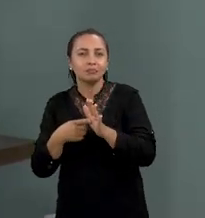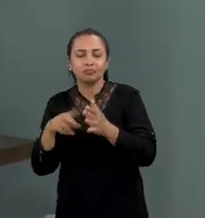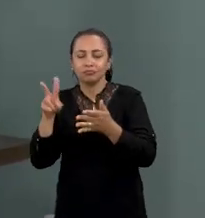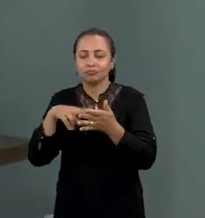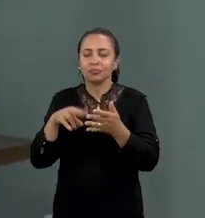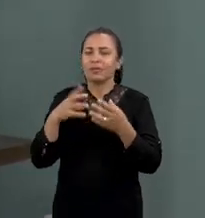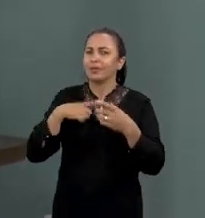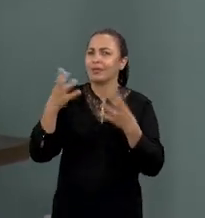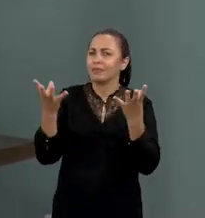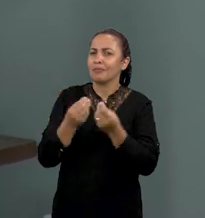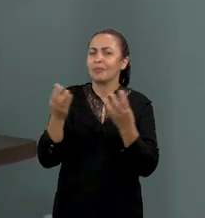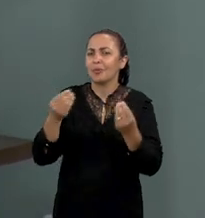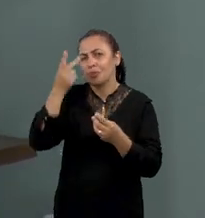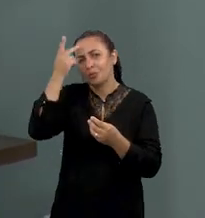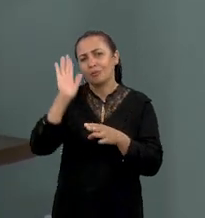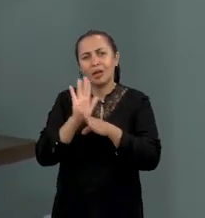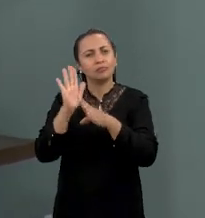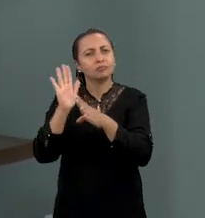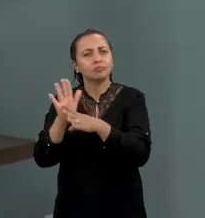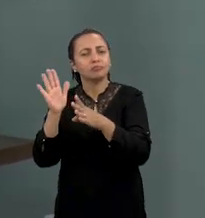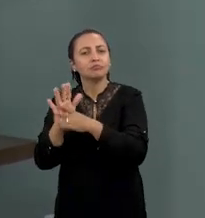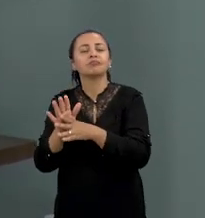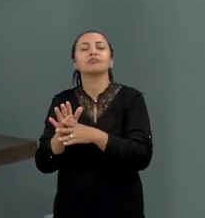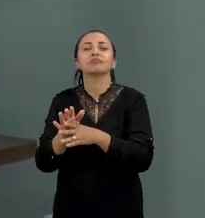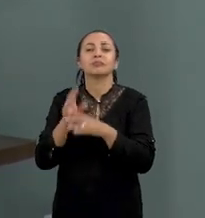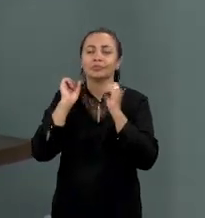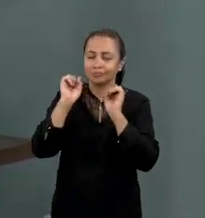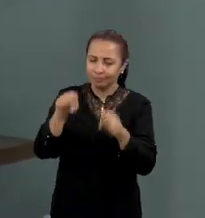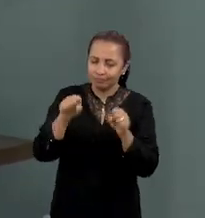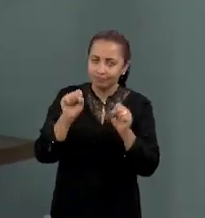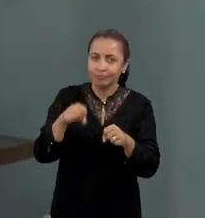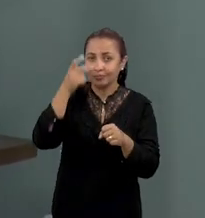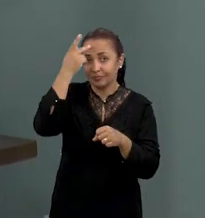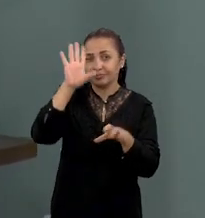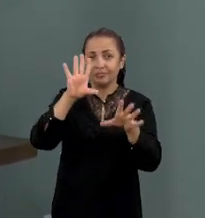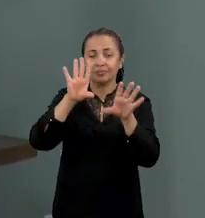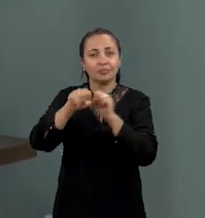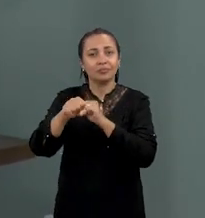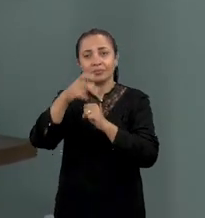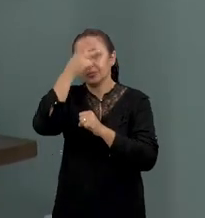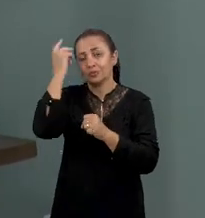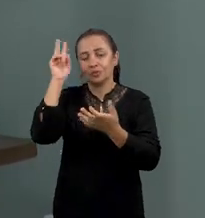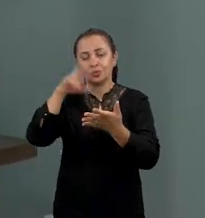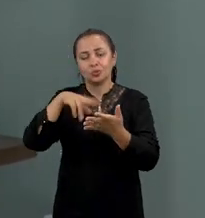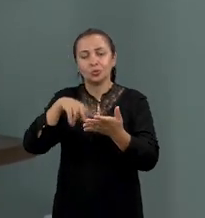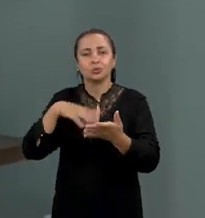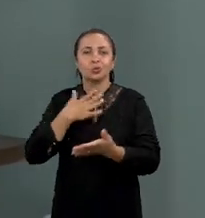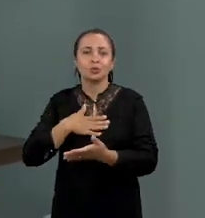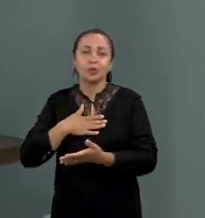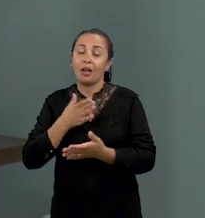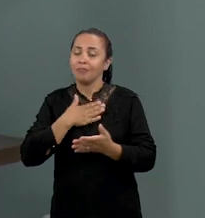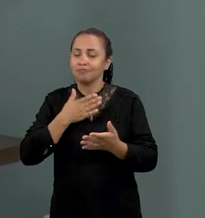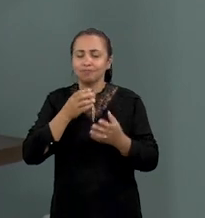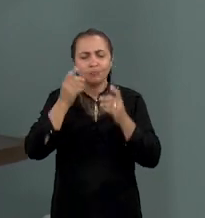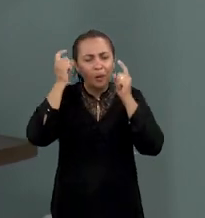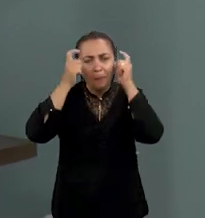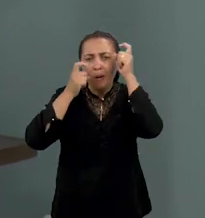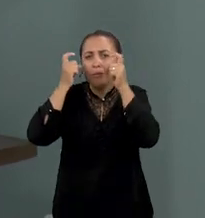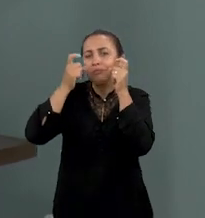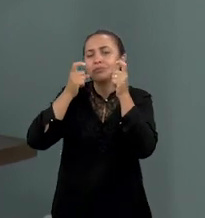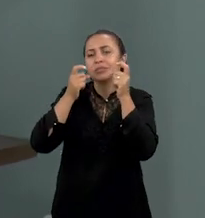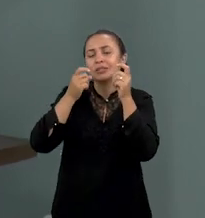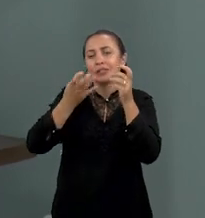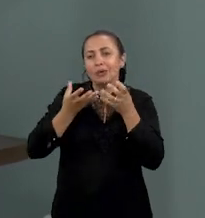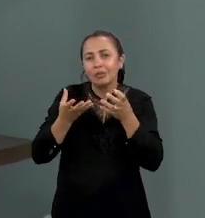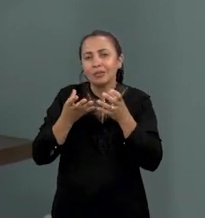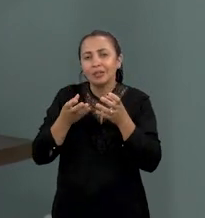literária, ele tem muito a contribuir, sim, para a formação de leitores, por exemplo, que é o meu viés, a